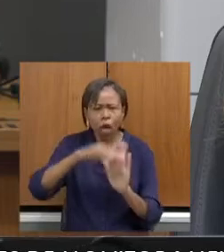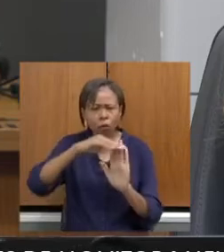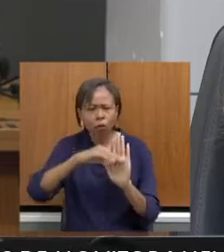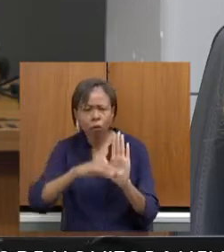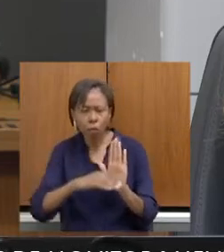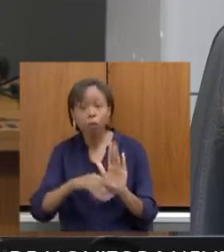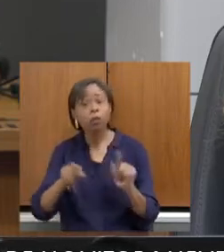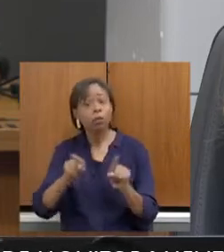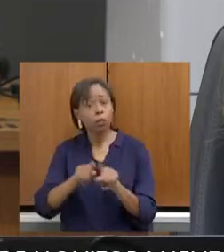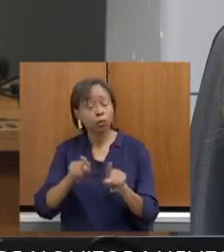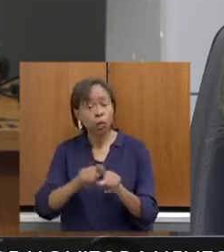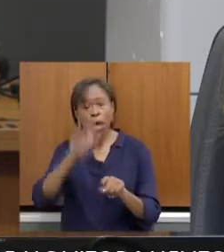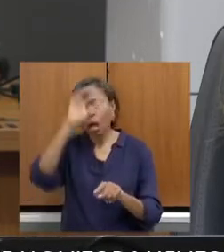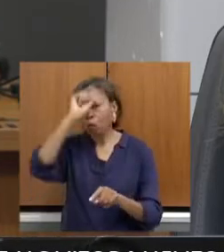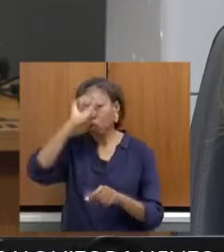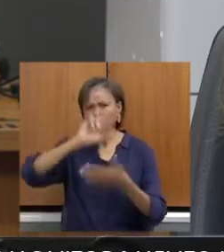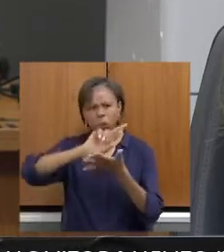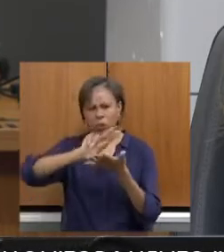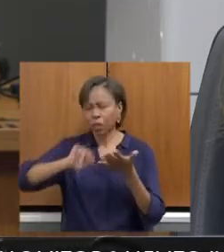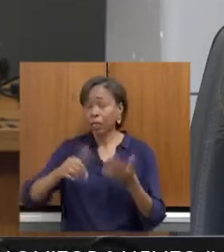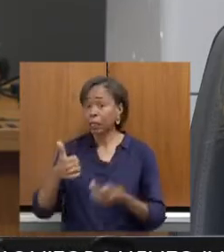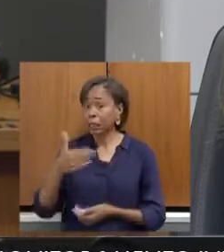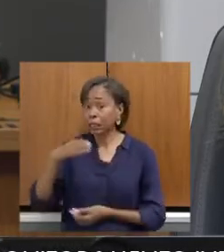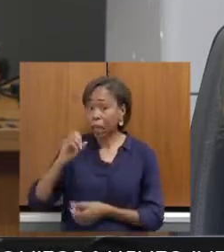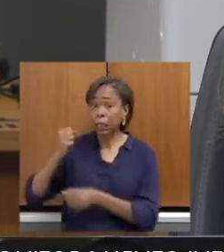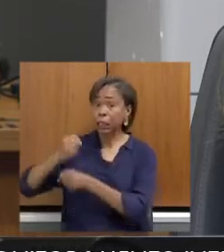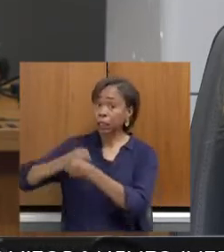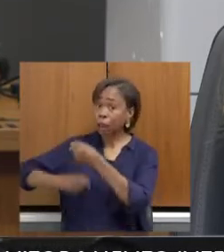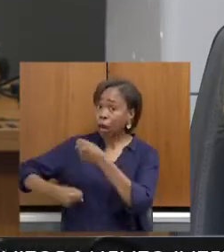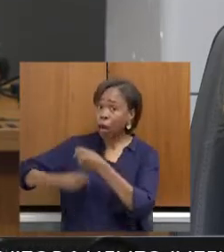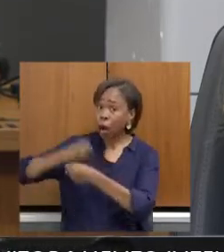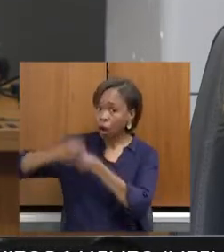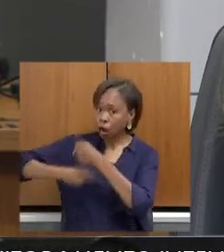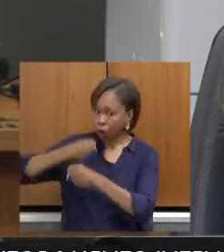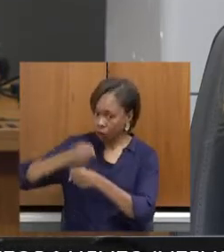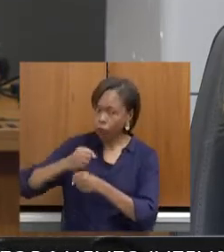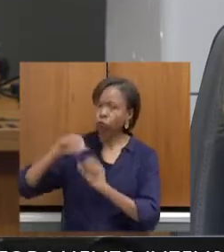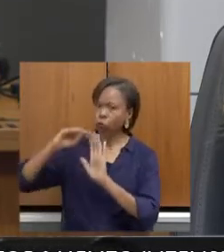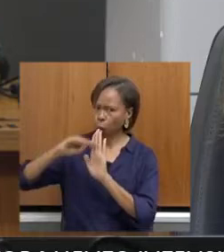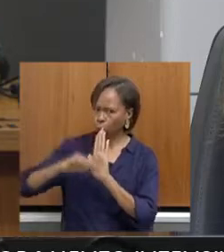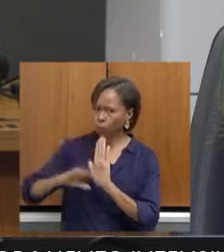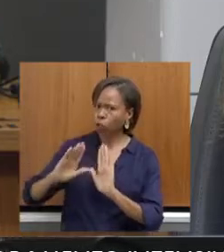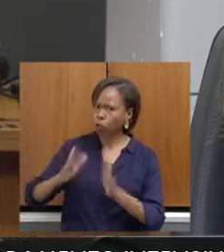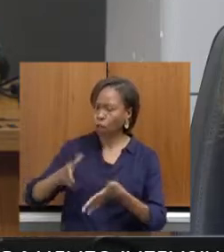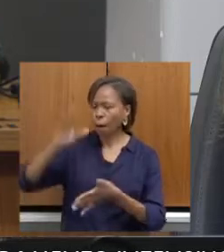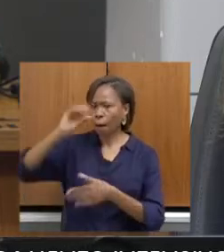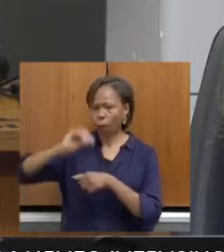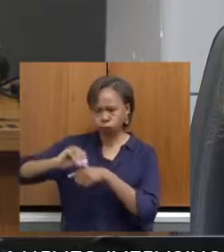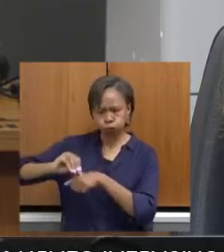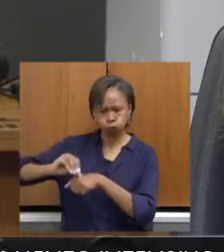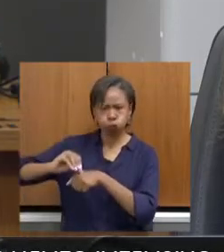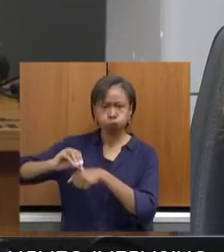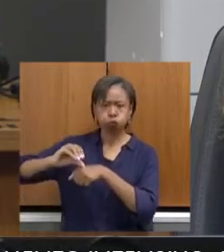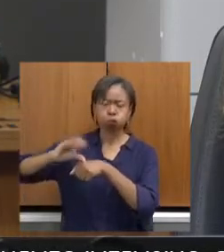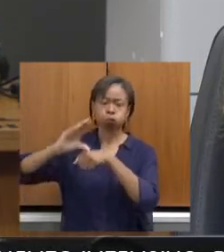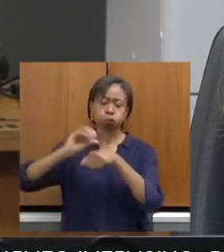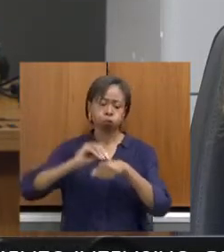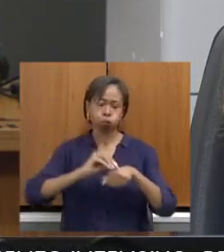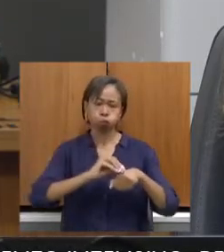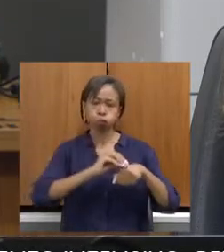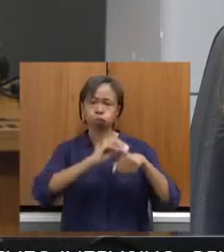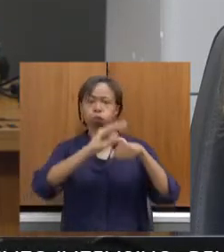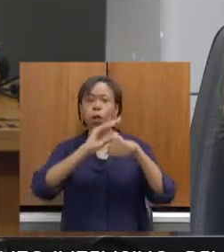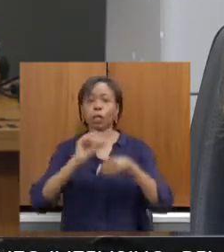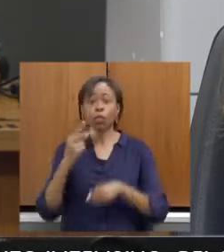as lições aprendidas pela equipe ao longo desses dez anos de execução do programa, e também de aprendizagens que nós adquirimos nos últimos